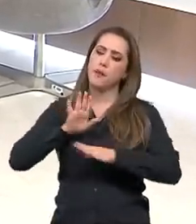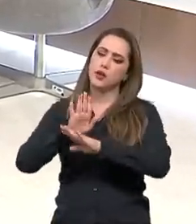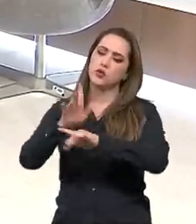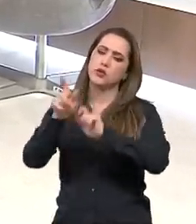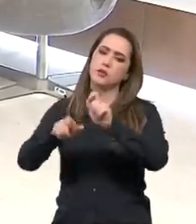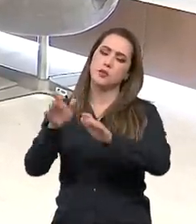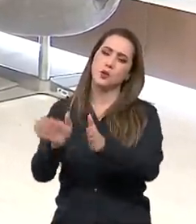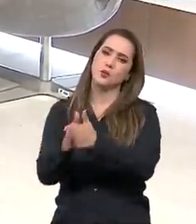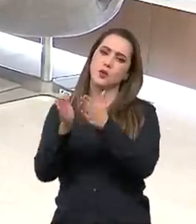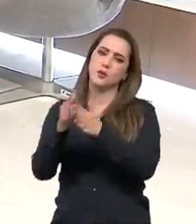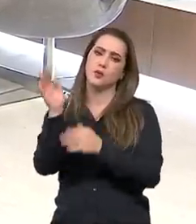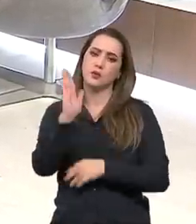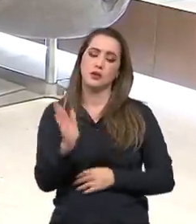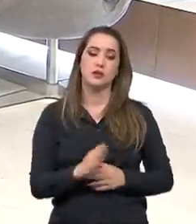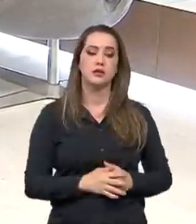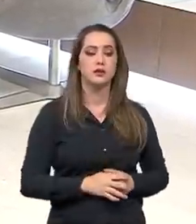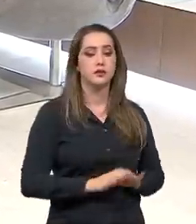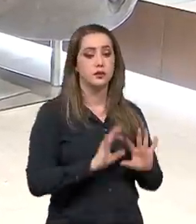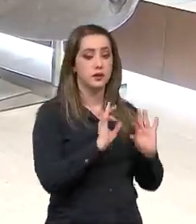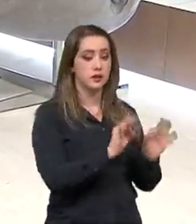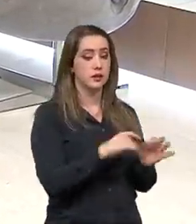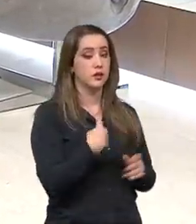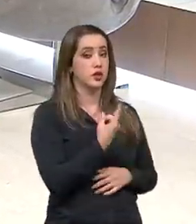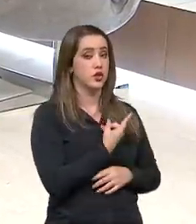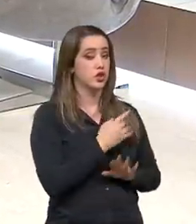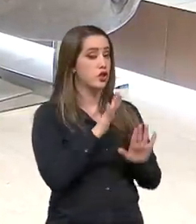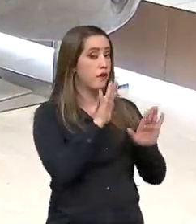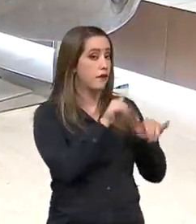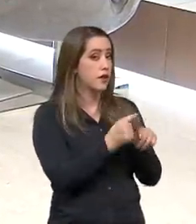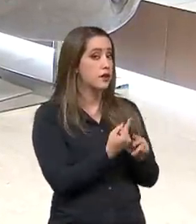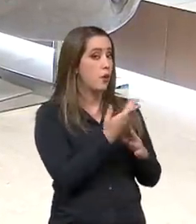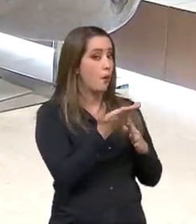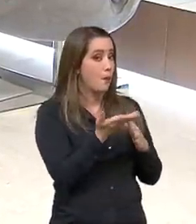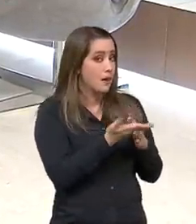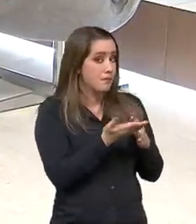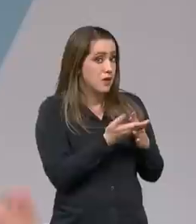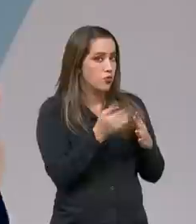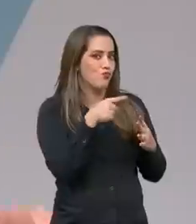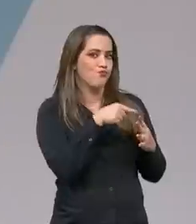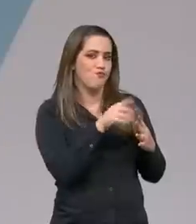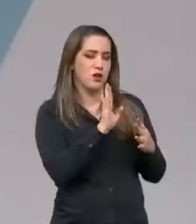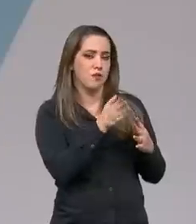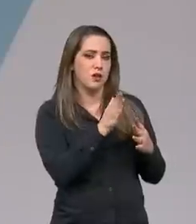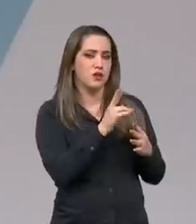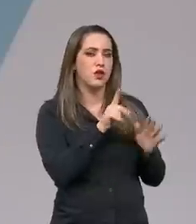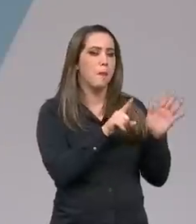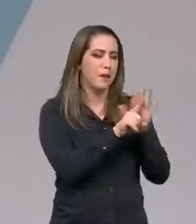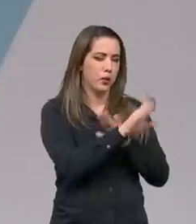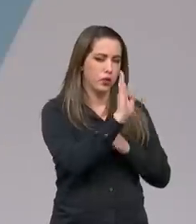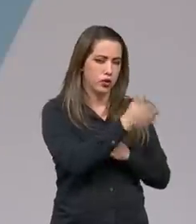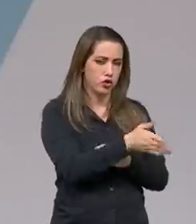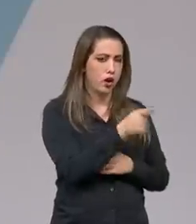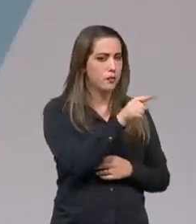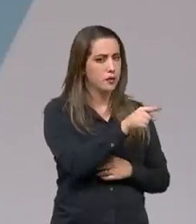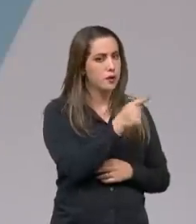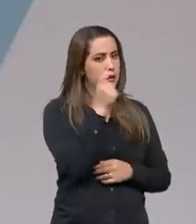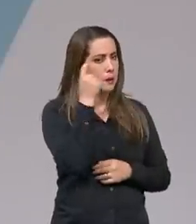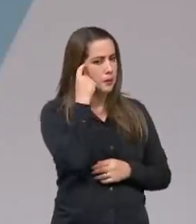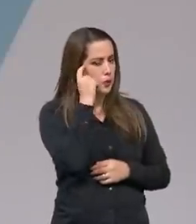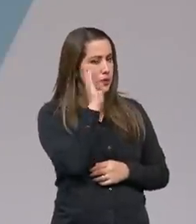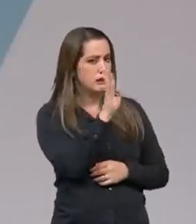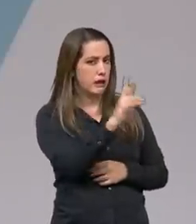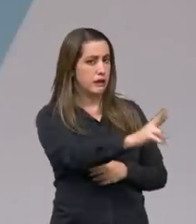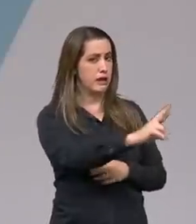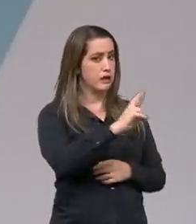do Brasil. Tá certo. Bom, presidente, nós já estamos finalizando a primeira parte dessa entrevista, mas eu já vou deixar aqui uma pergunta para o senhor ir